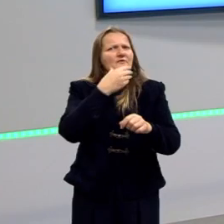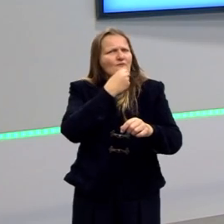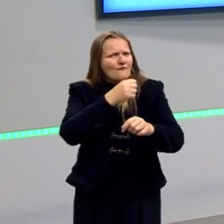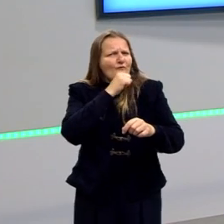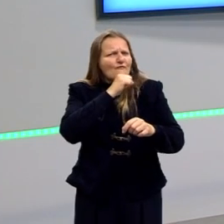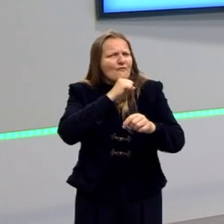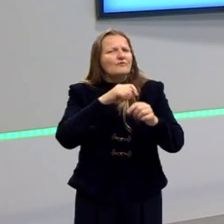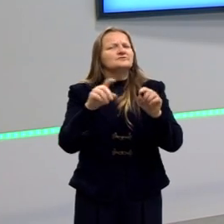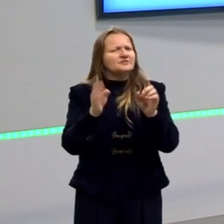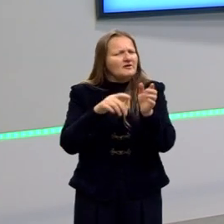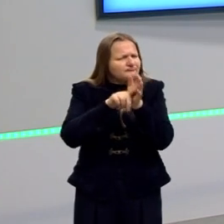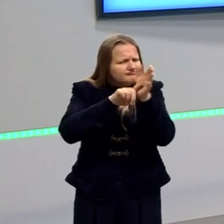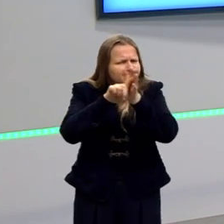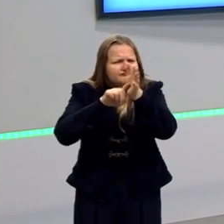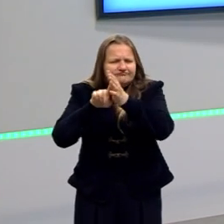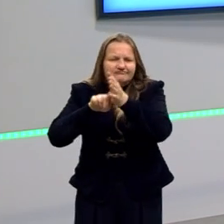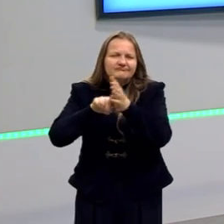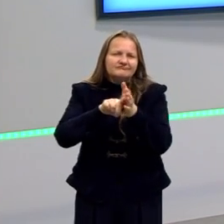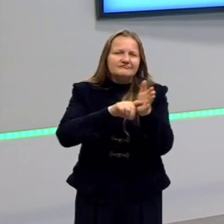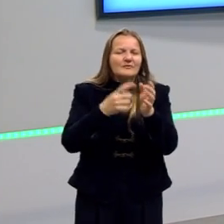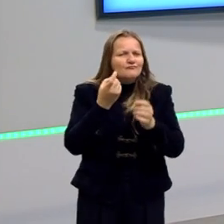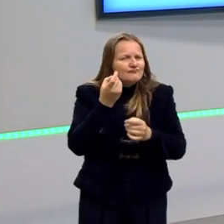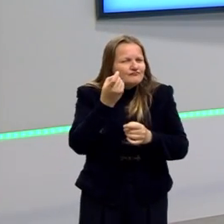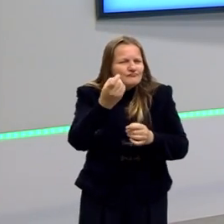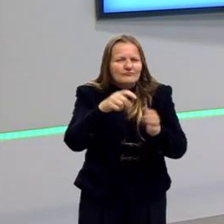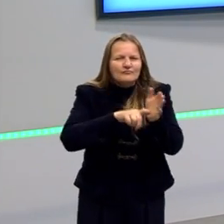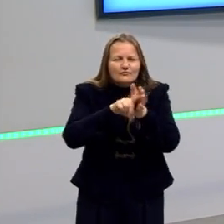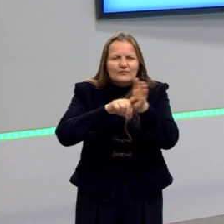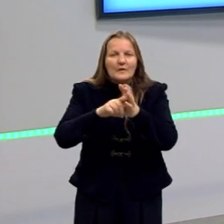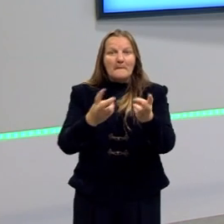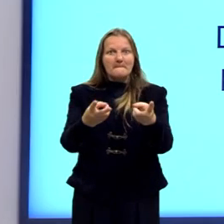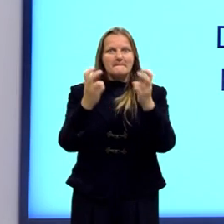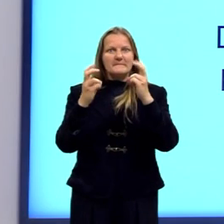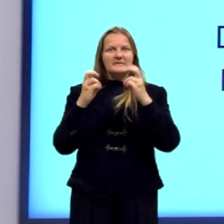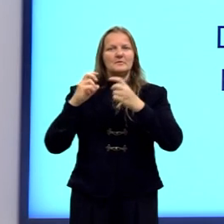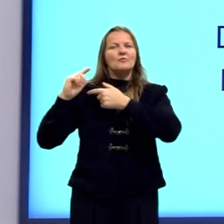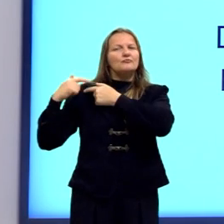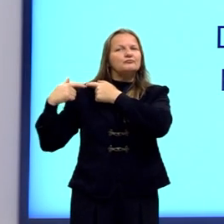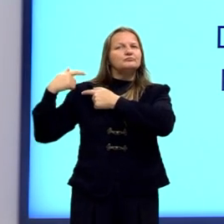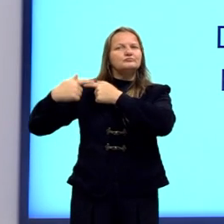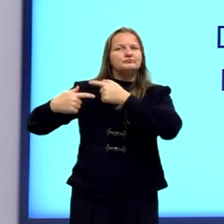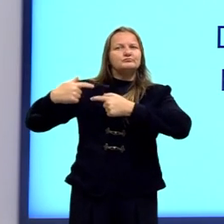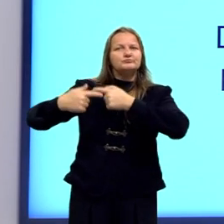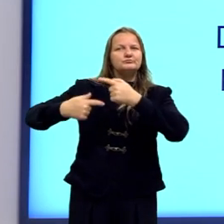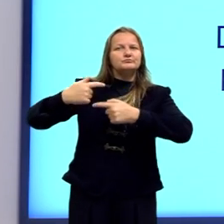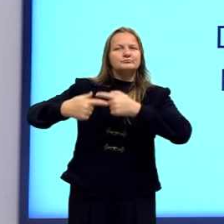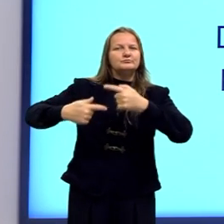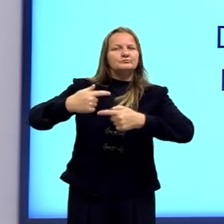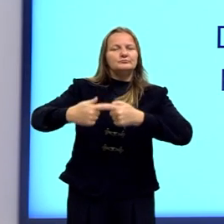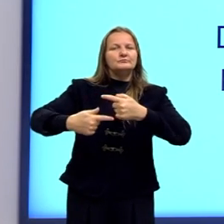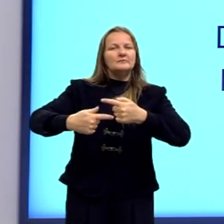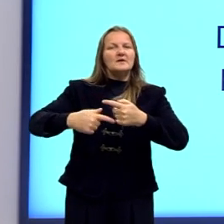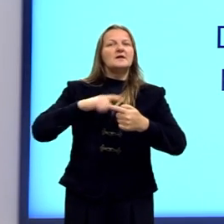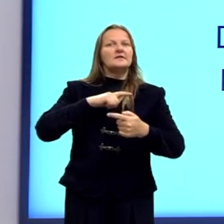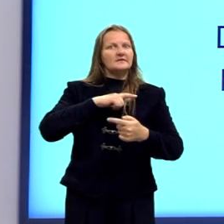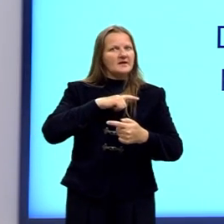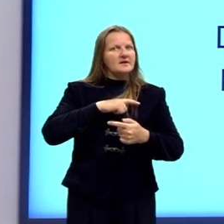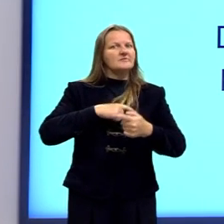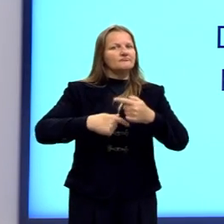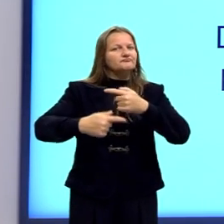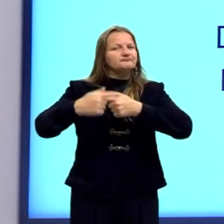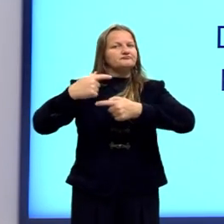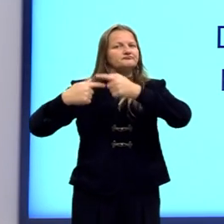ele estudava sobre isso. Então, ele percebeu que as heranças... Que teria, então, uma herança